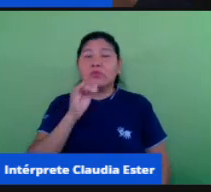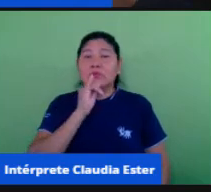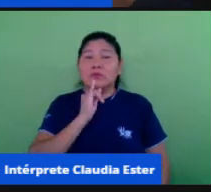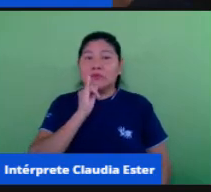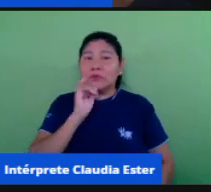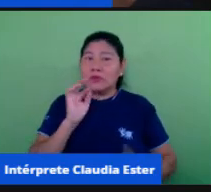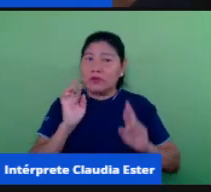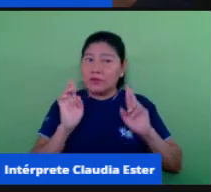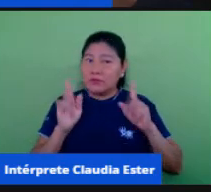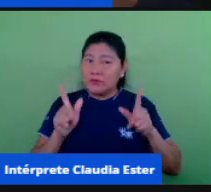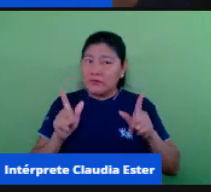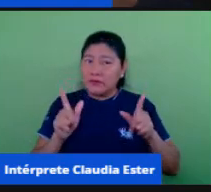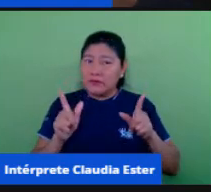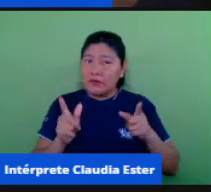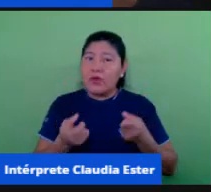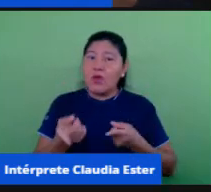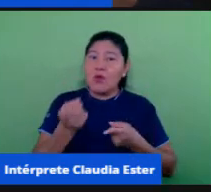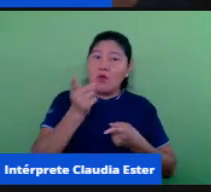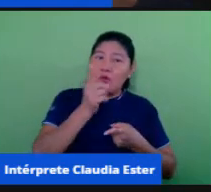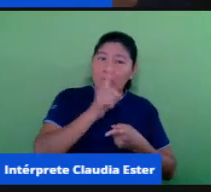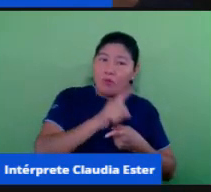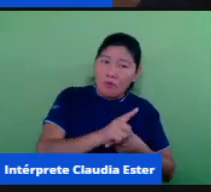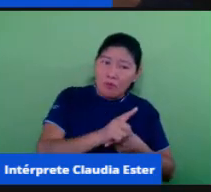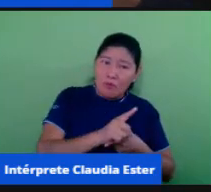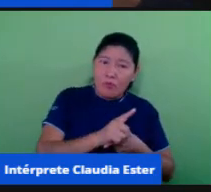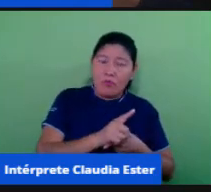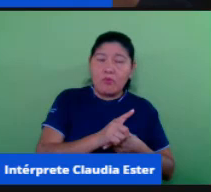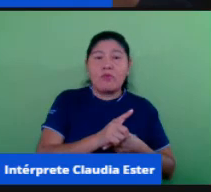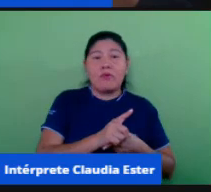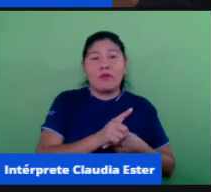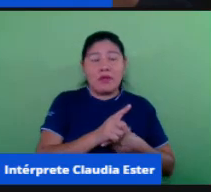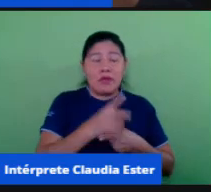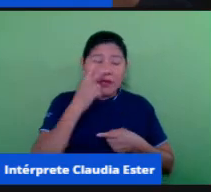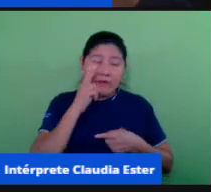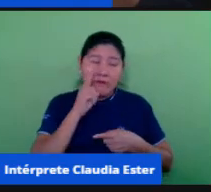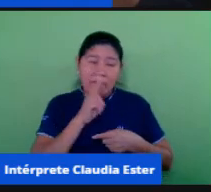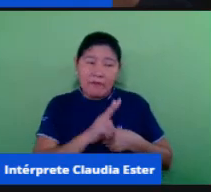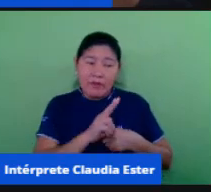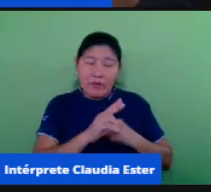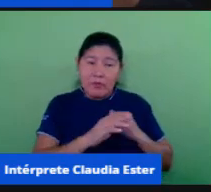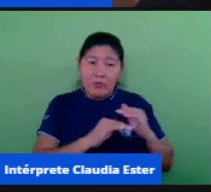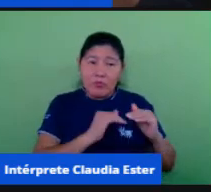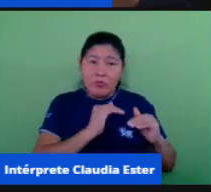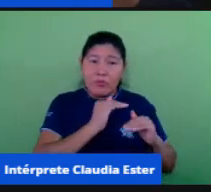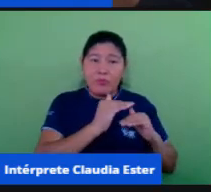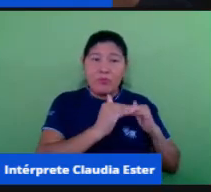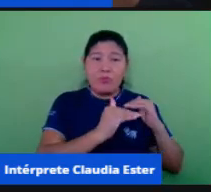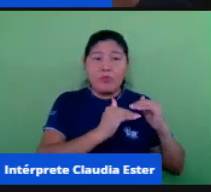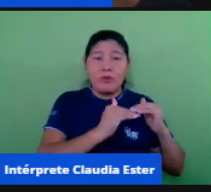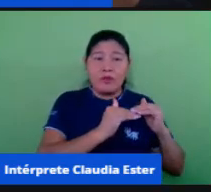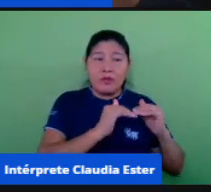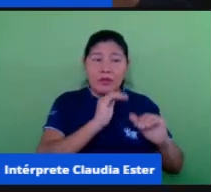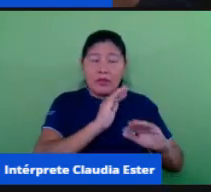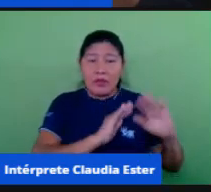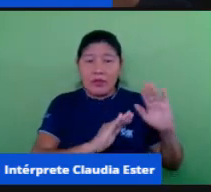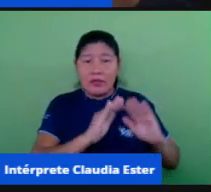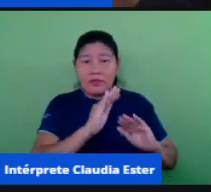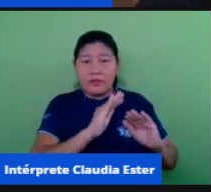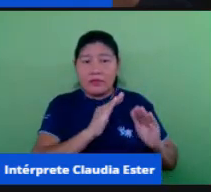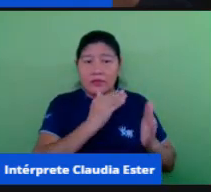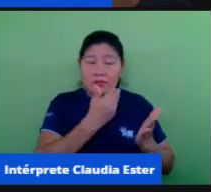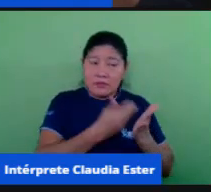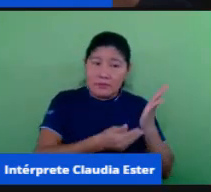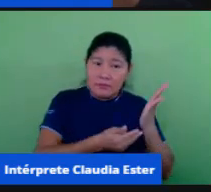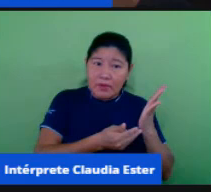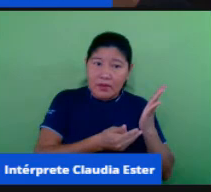remota a questão é o acompanhamento dessa aprendizagem que se segue devido a circunstância né de ainda